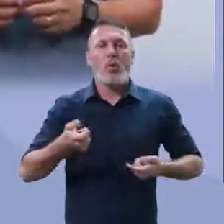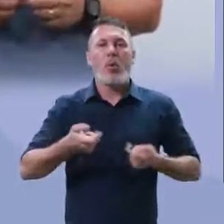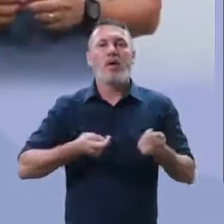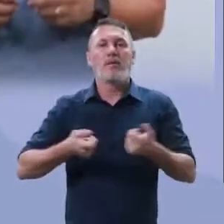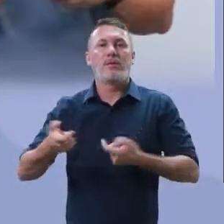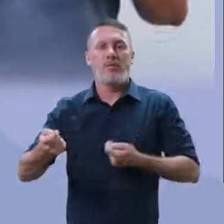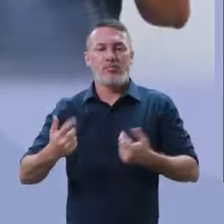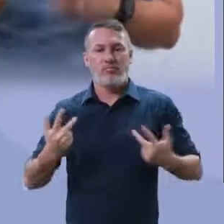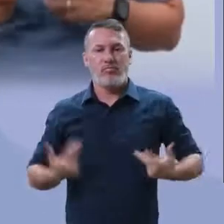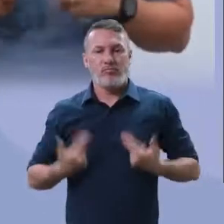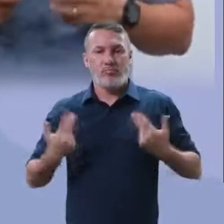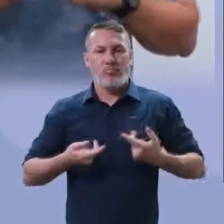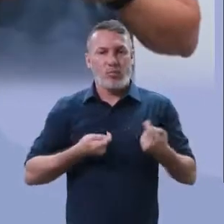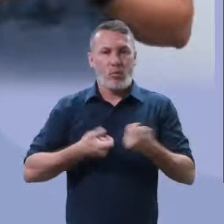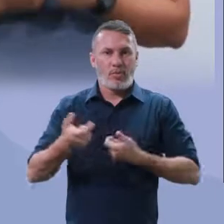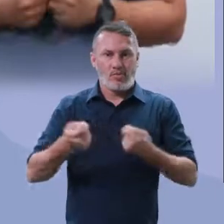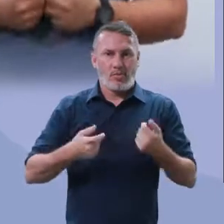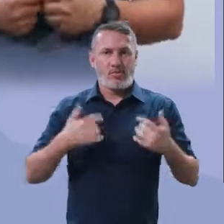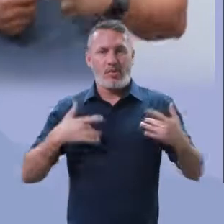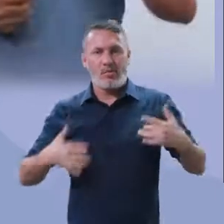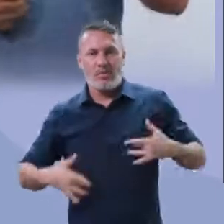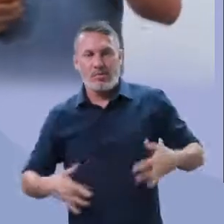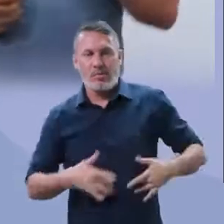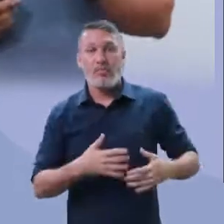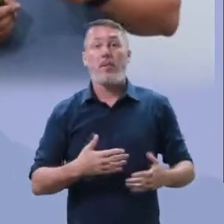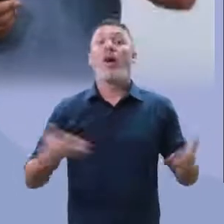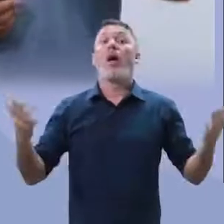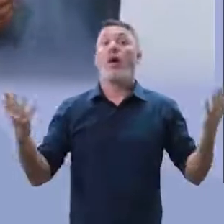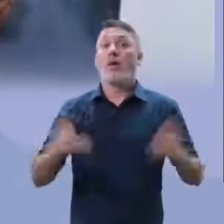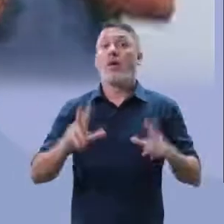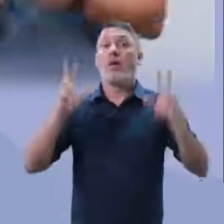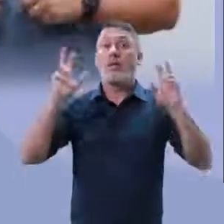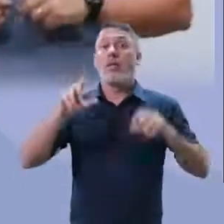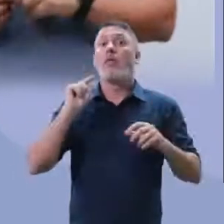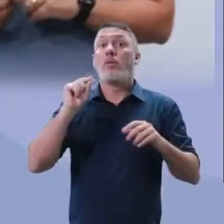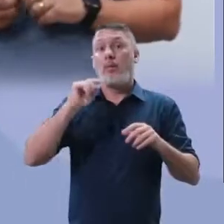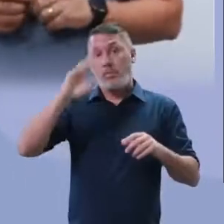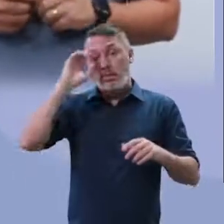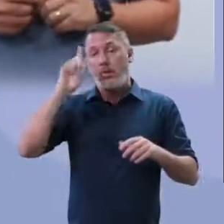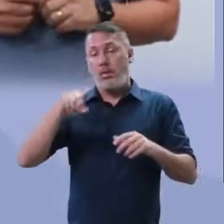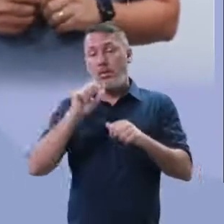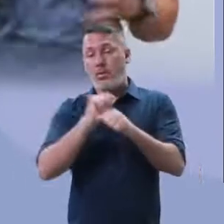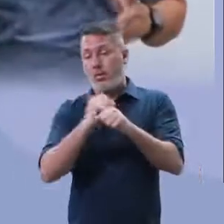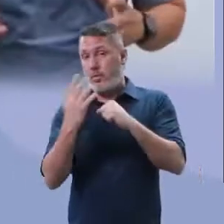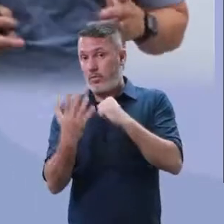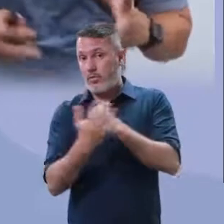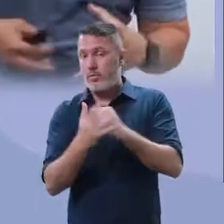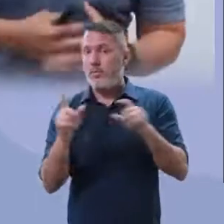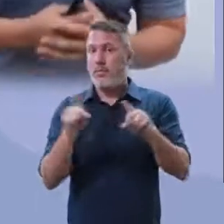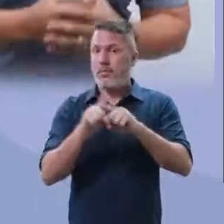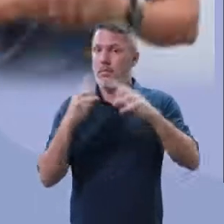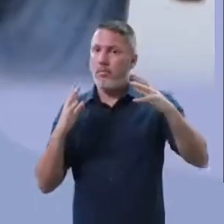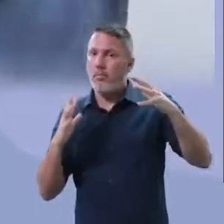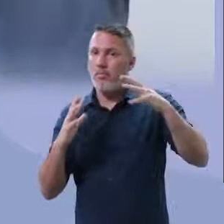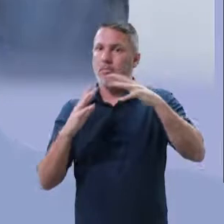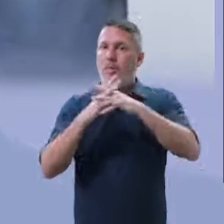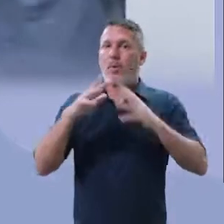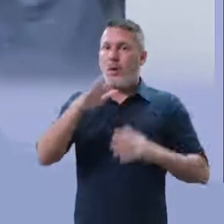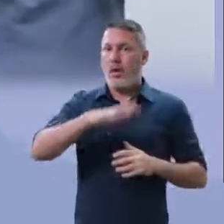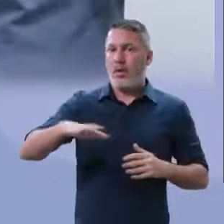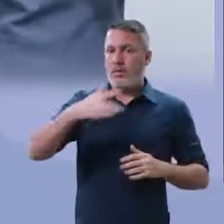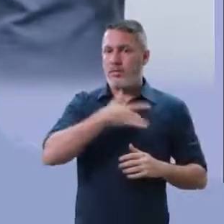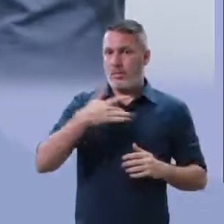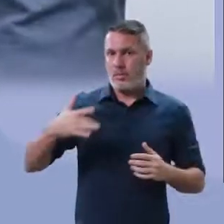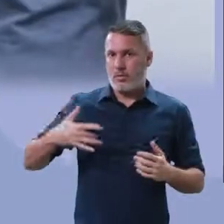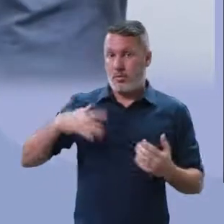tema é um tema extremamente atual. Covid e crise de saúde global. Muitos devem estar pensando, pelo